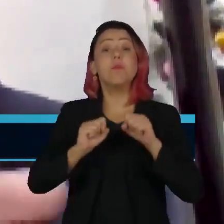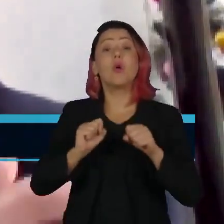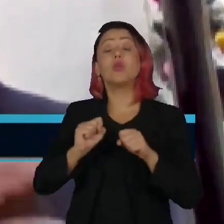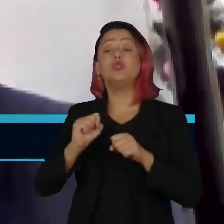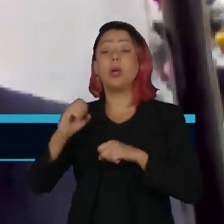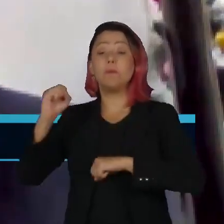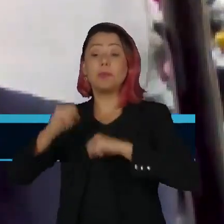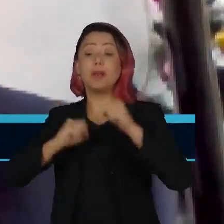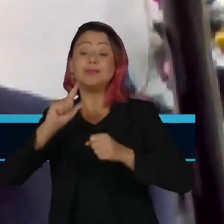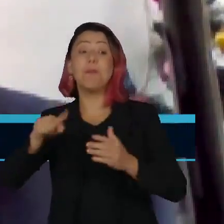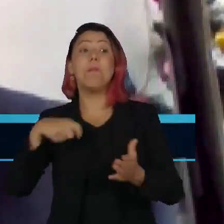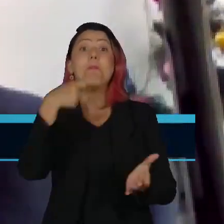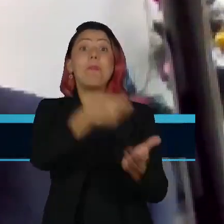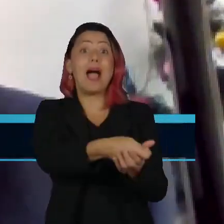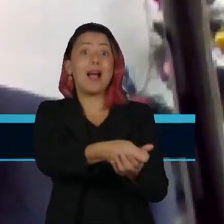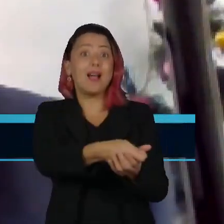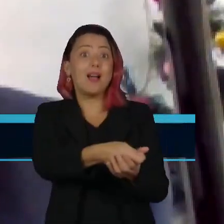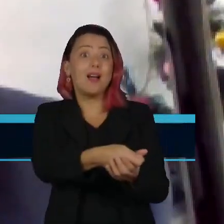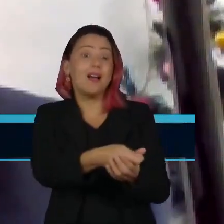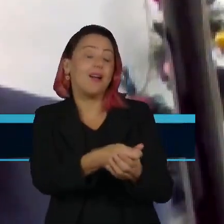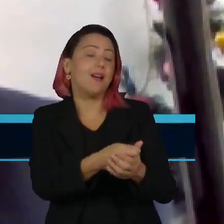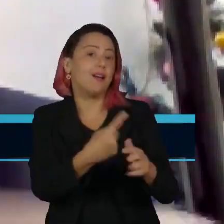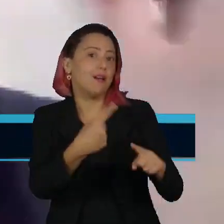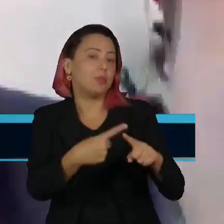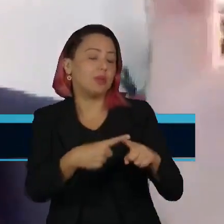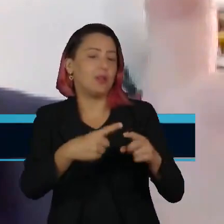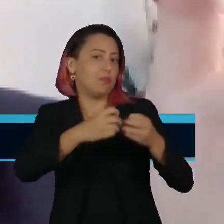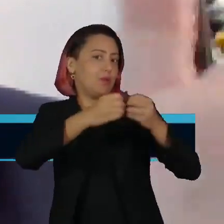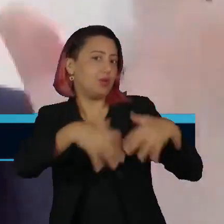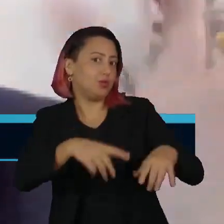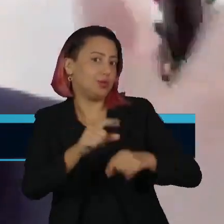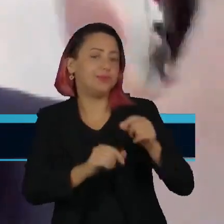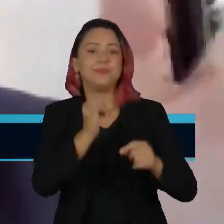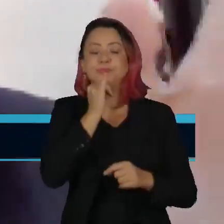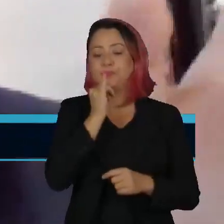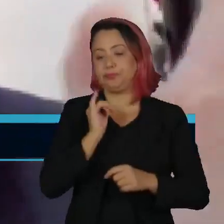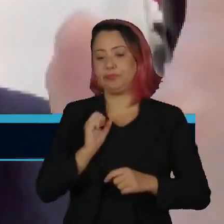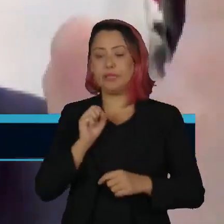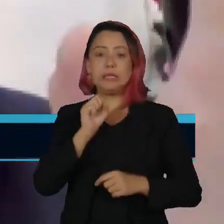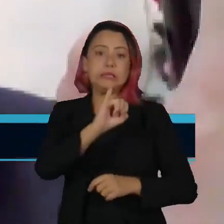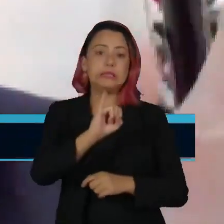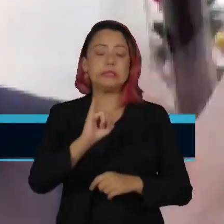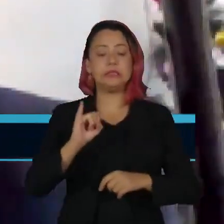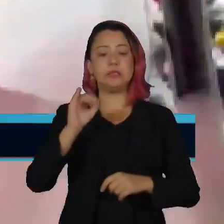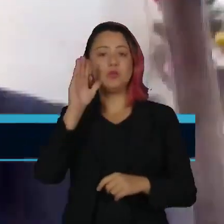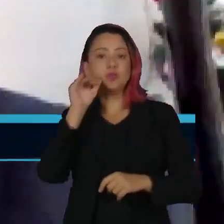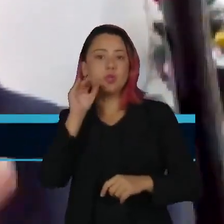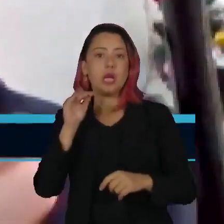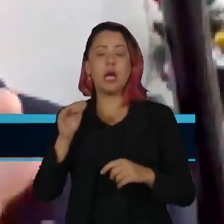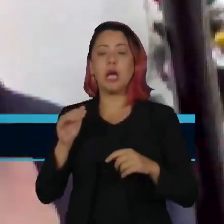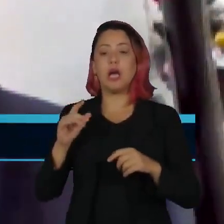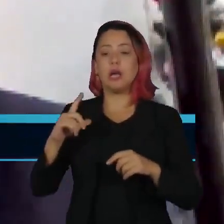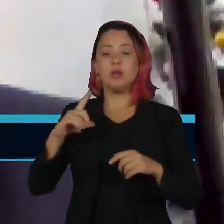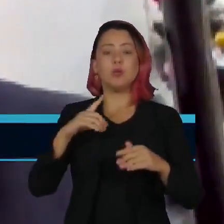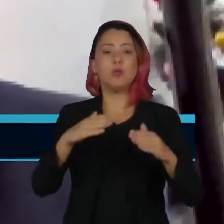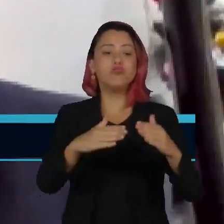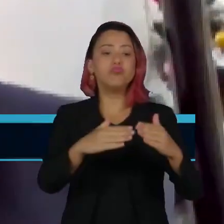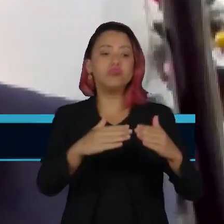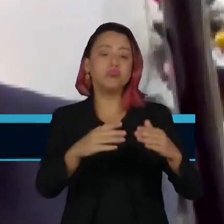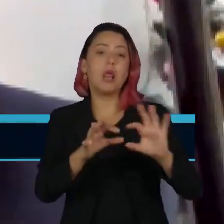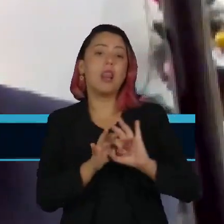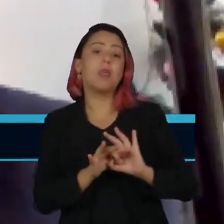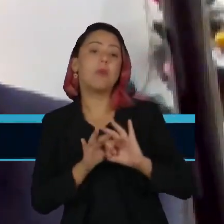E aí todo aquele período de estabilidade que não foi garantido, digamos que não foi garantido nenhum dia, ele teve alta previdenciária, mas nunca mais voltou.